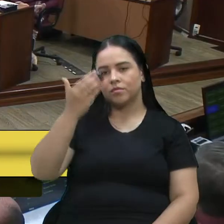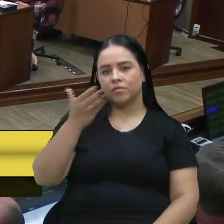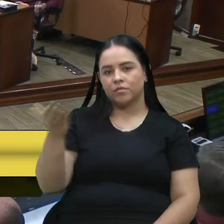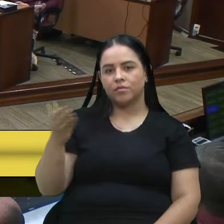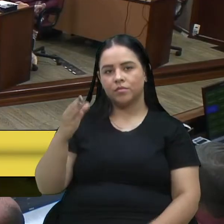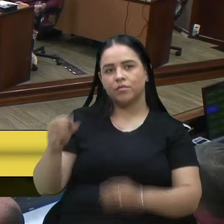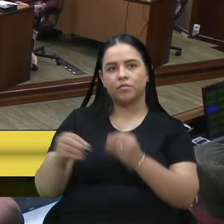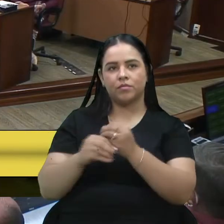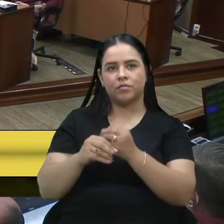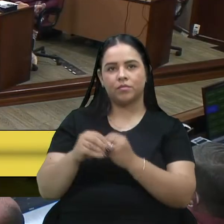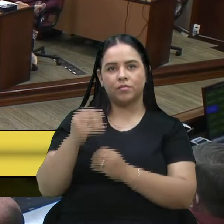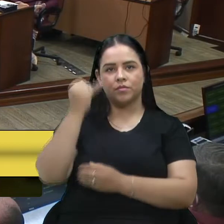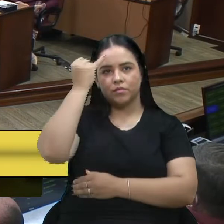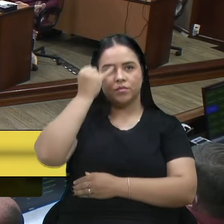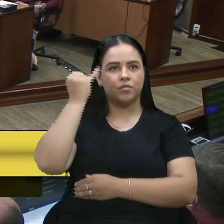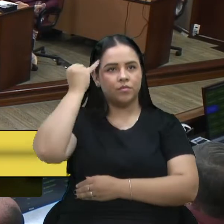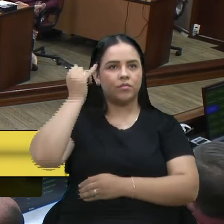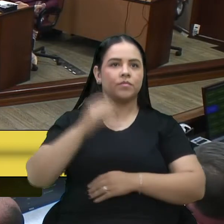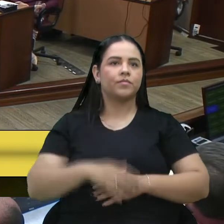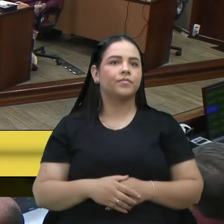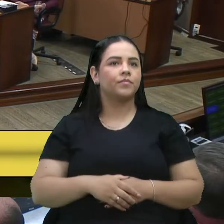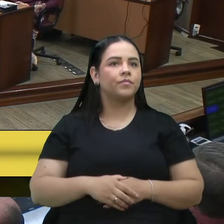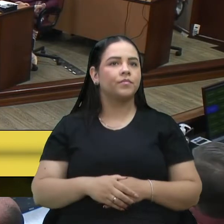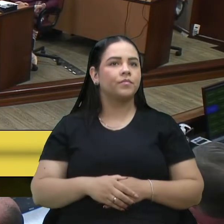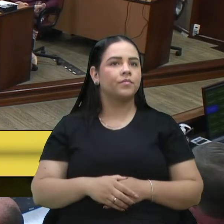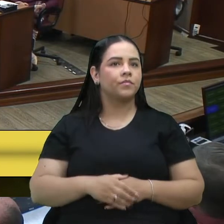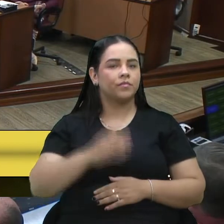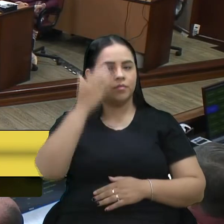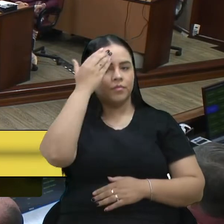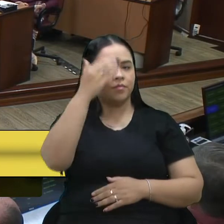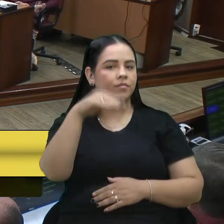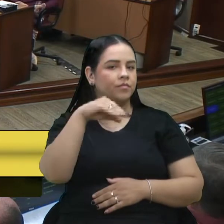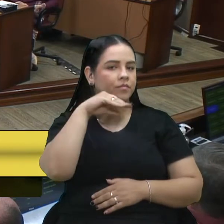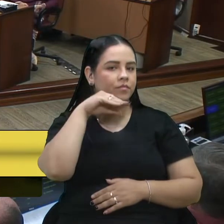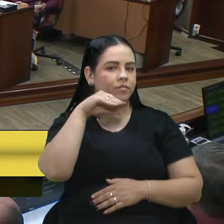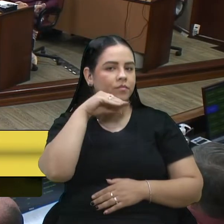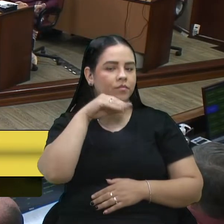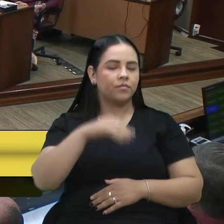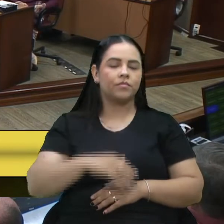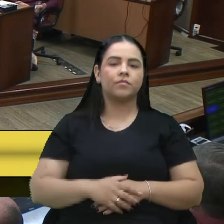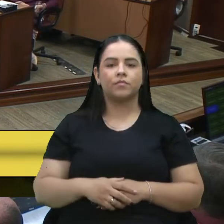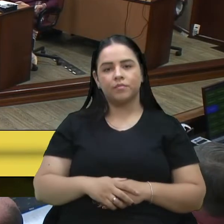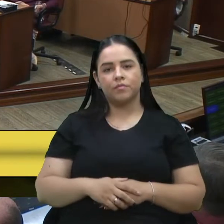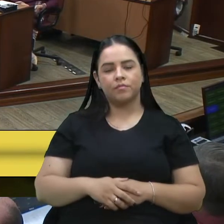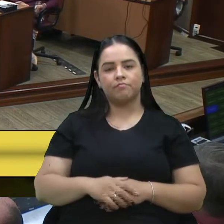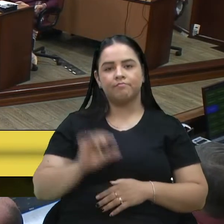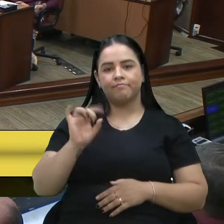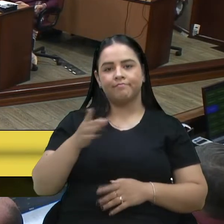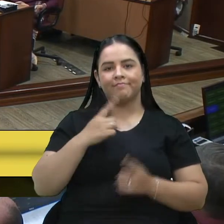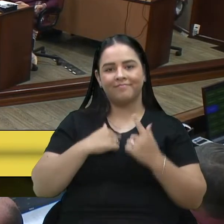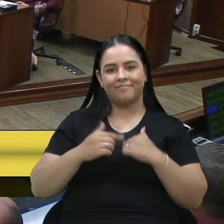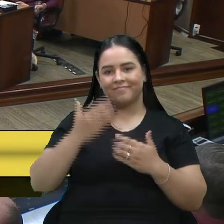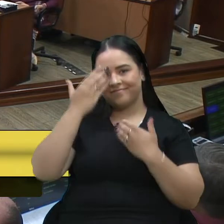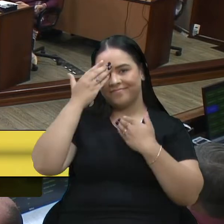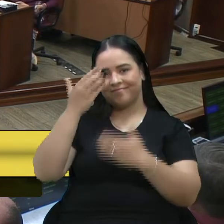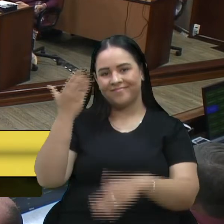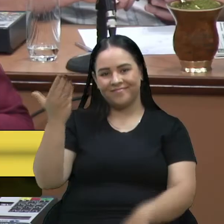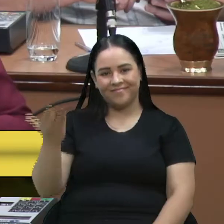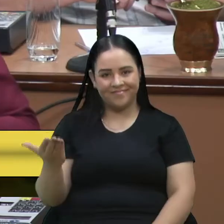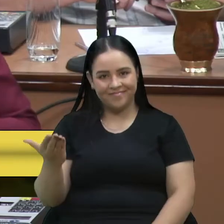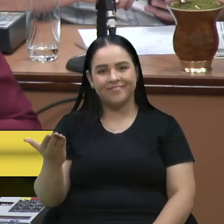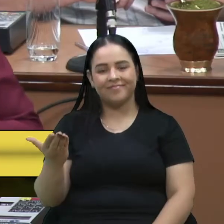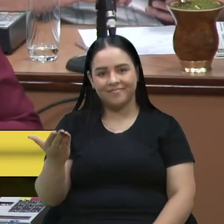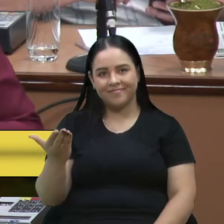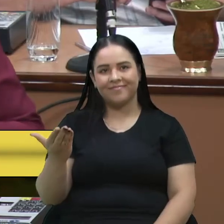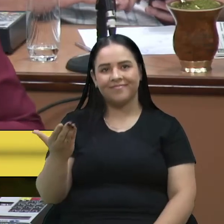Obrigado. Obrigado, vereador Bortola, pela parte. Só gostaria, vereador Bortola, muito obrigado, a te agradecer, sabe que